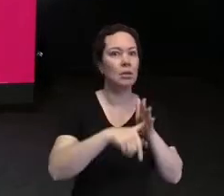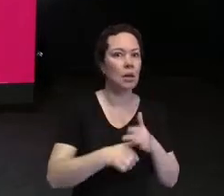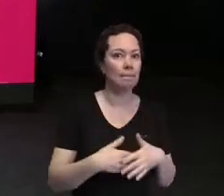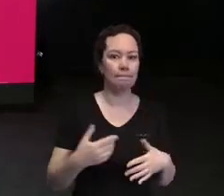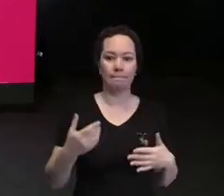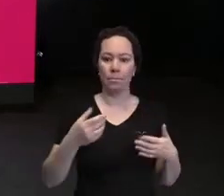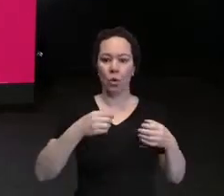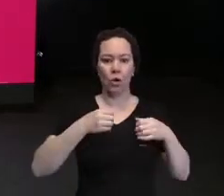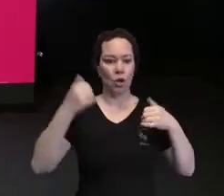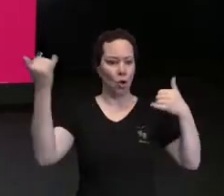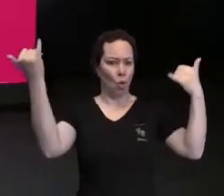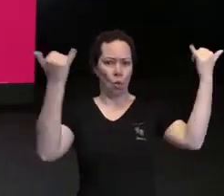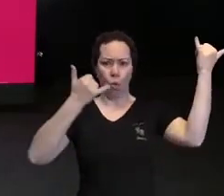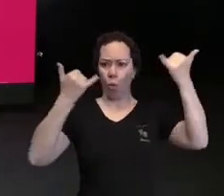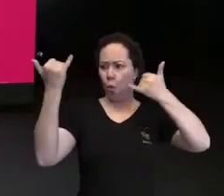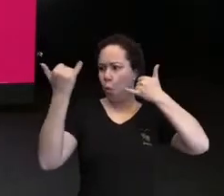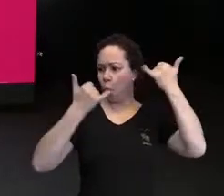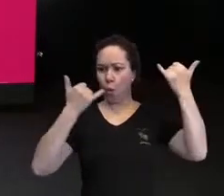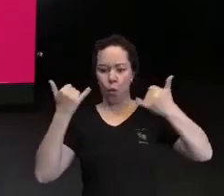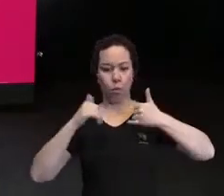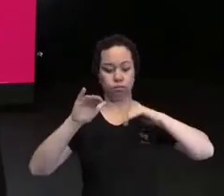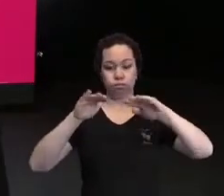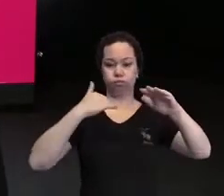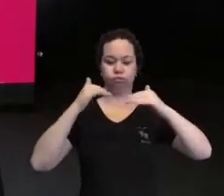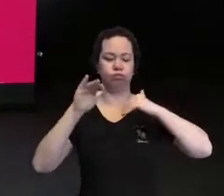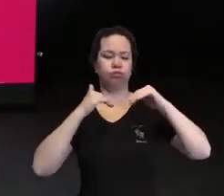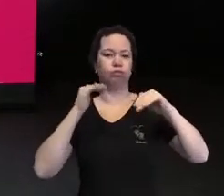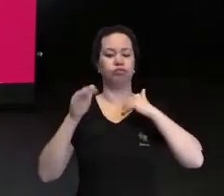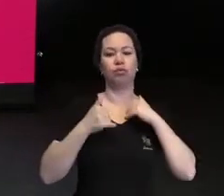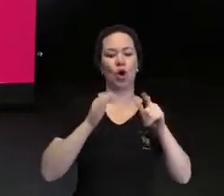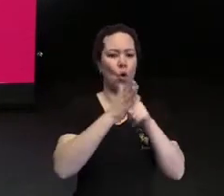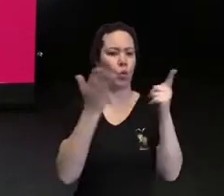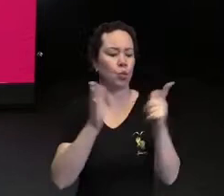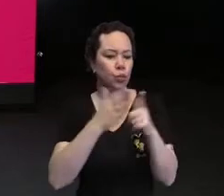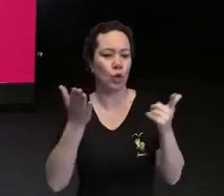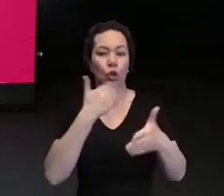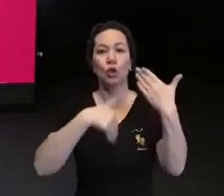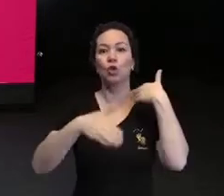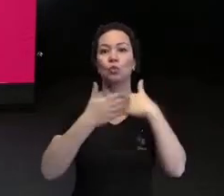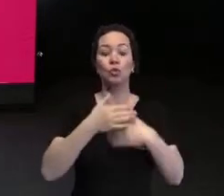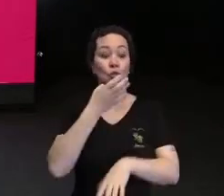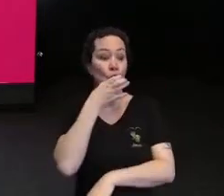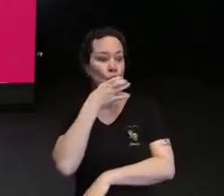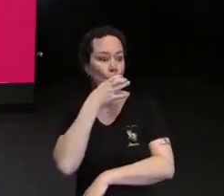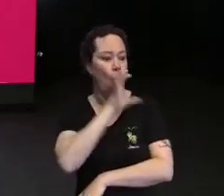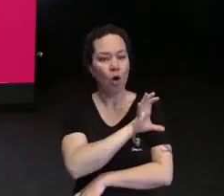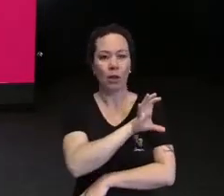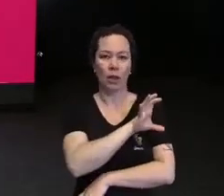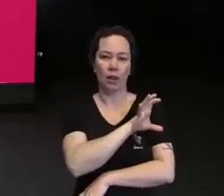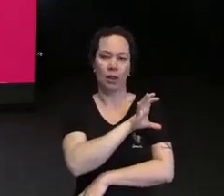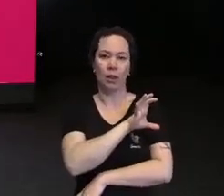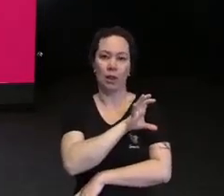de posts, de argumentos, de reportagens, todas contra esse